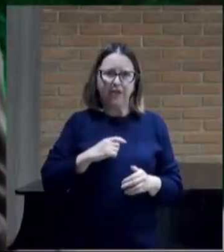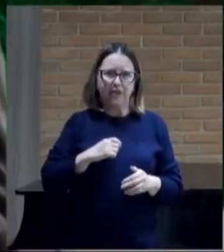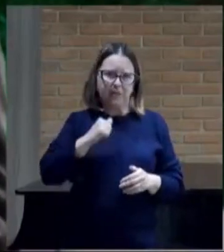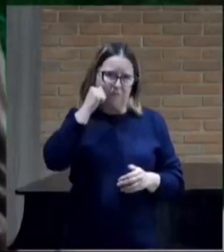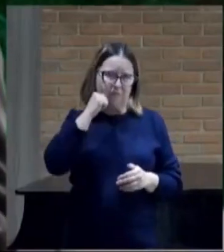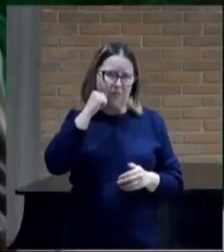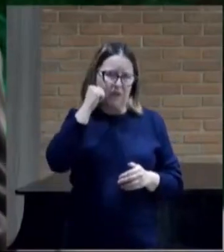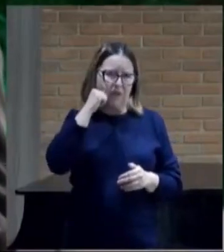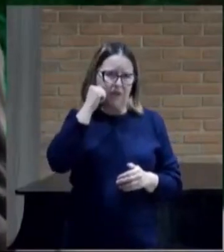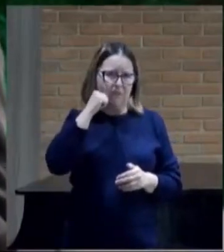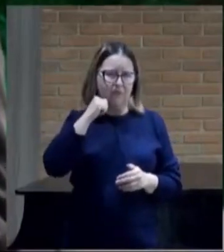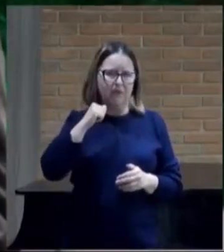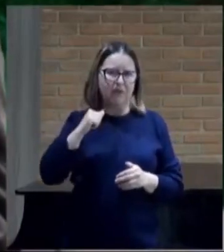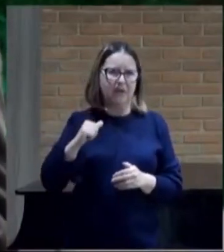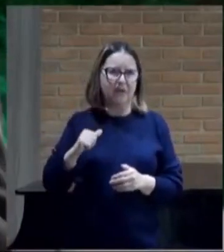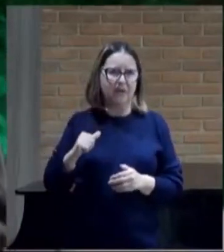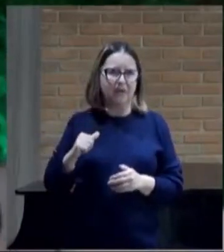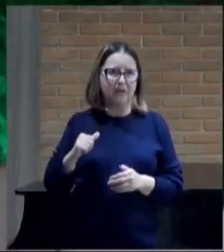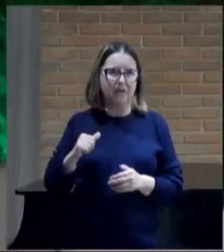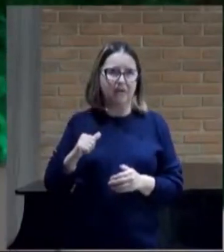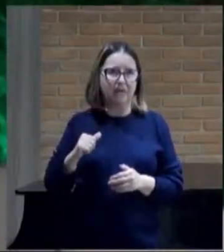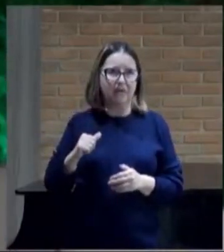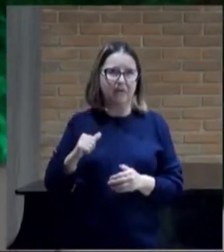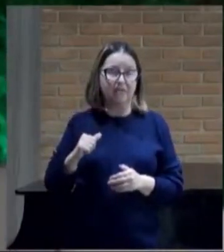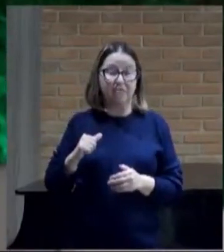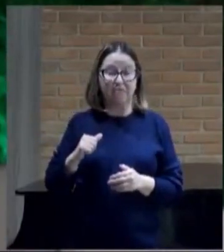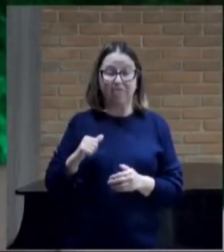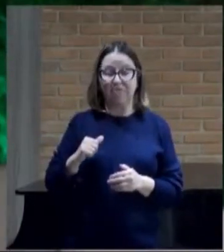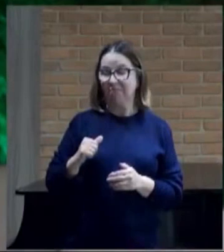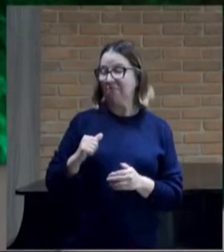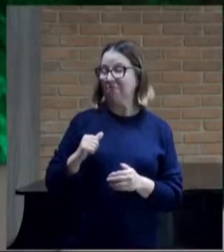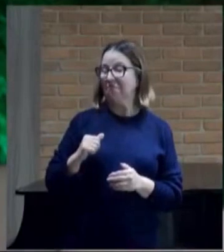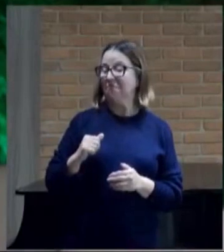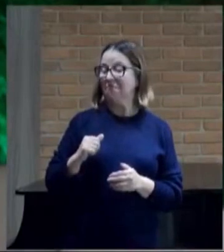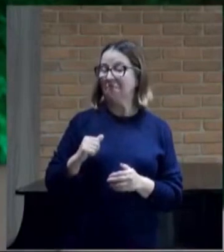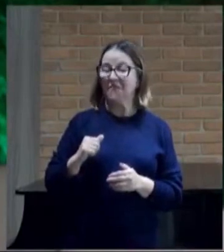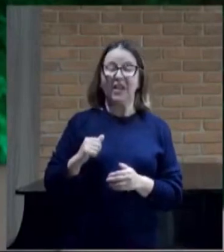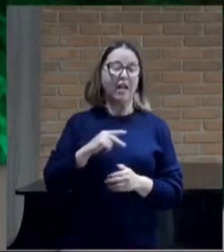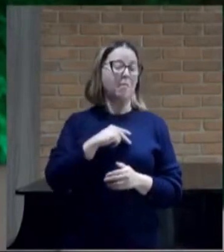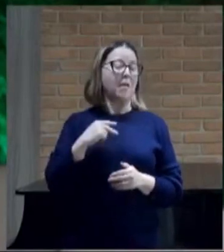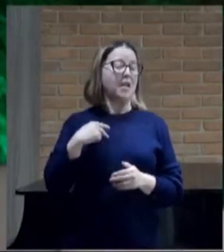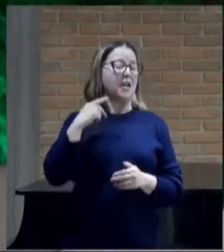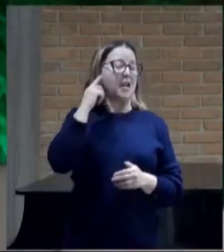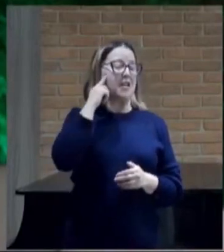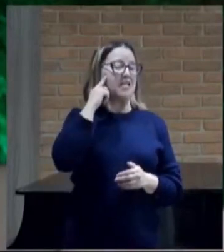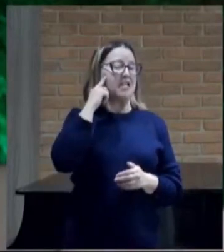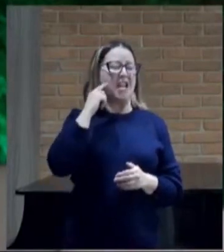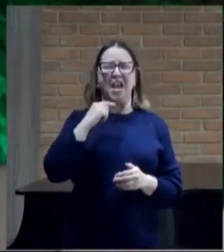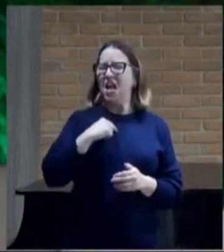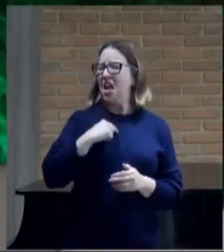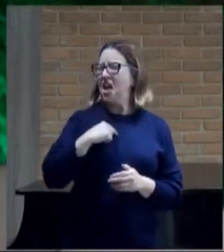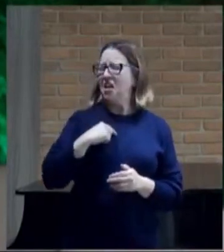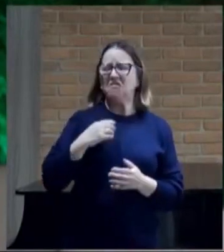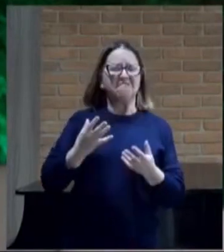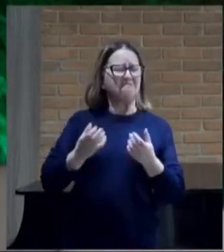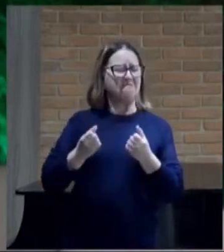Assim Uma pessoa, uma nobreza Ela disse assim, pastor Glênio Eu não concordo com o que o senhor disse